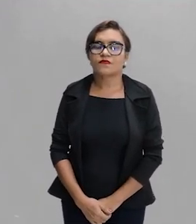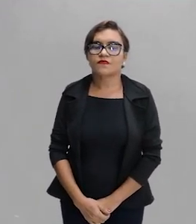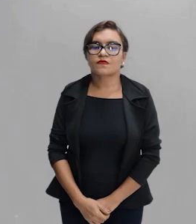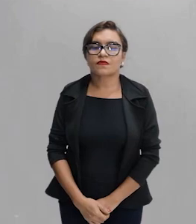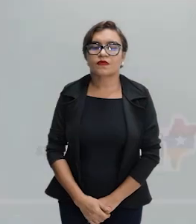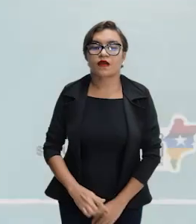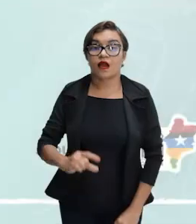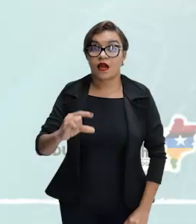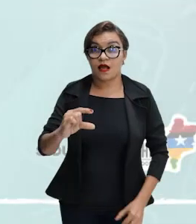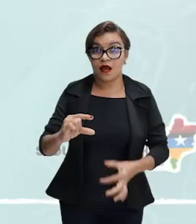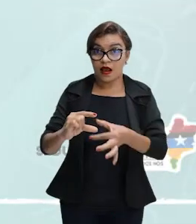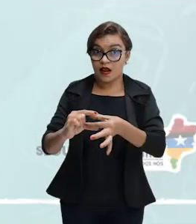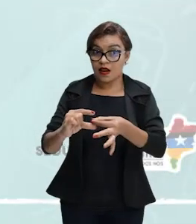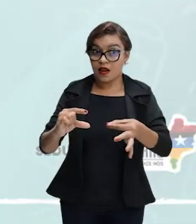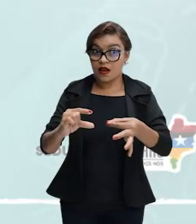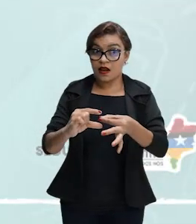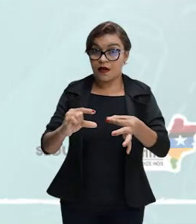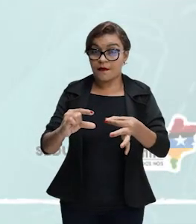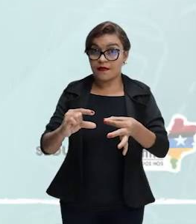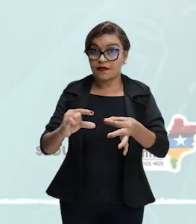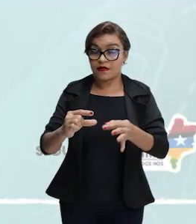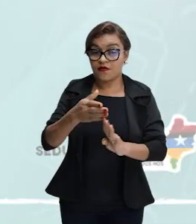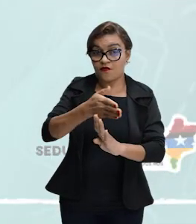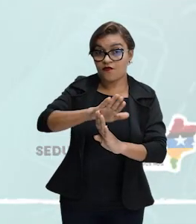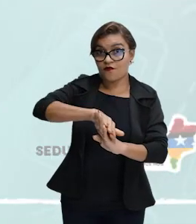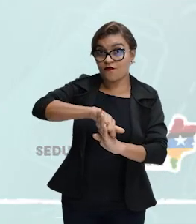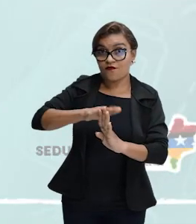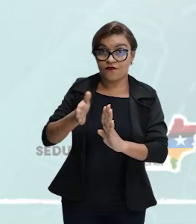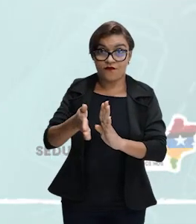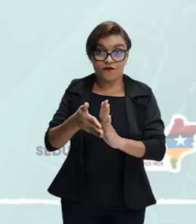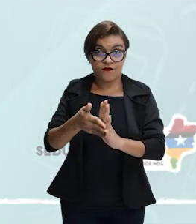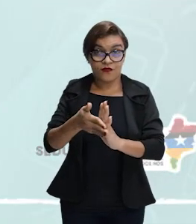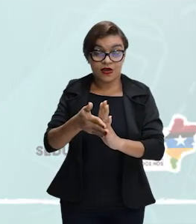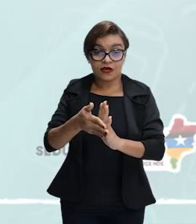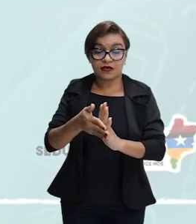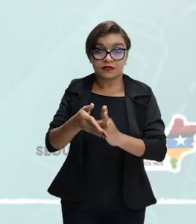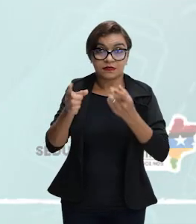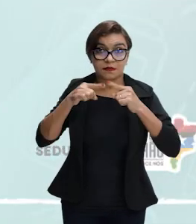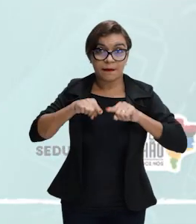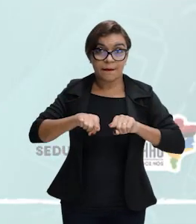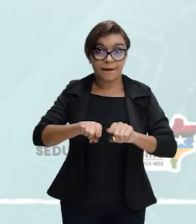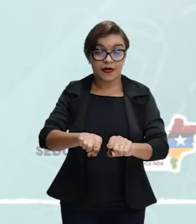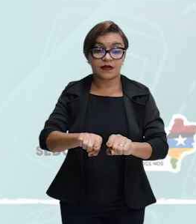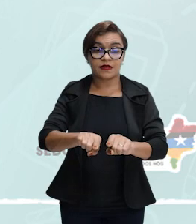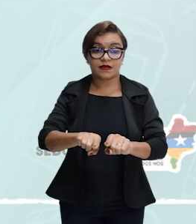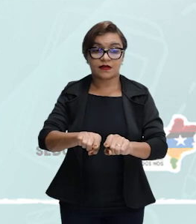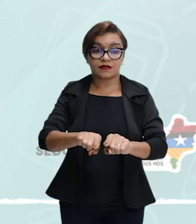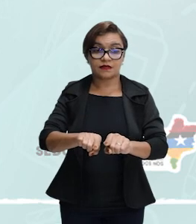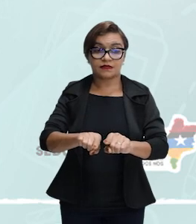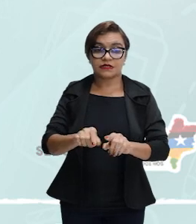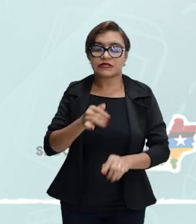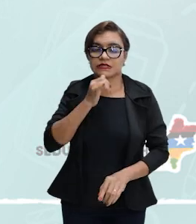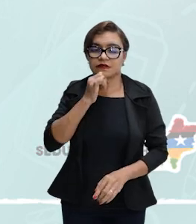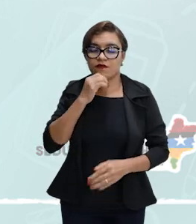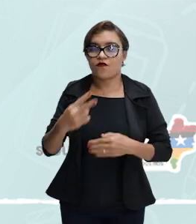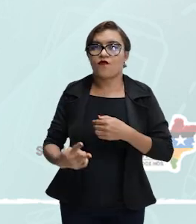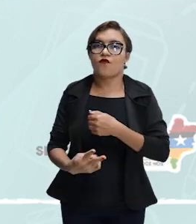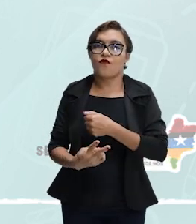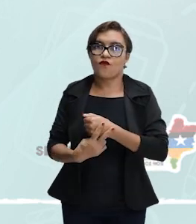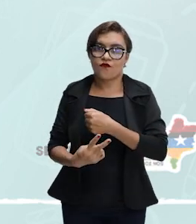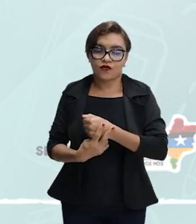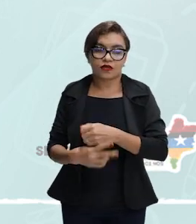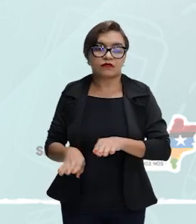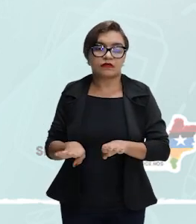Lâminas de faces paralelas. Então, temos aqui as lâminas de faces paralelas, né? O ar, o vidro e o ar. Ok?